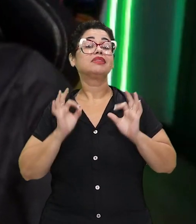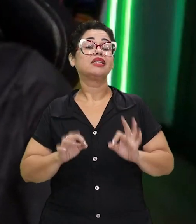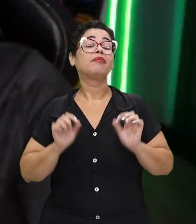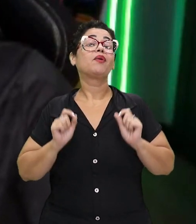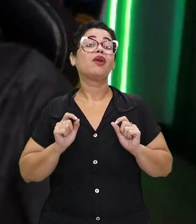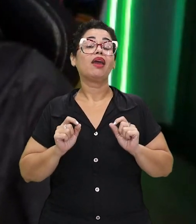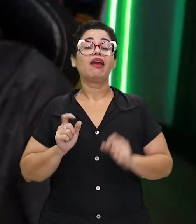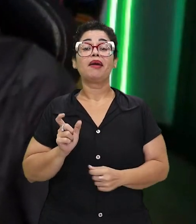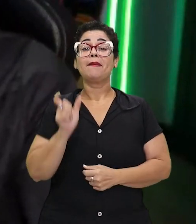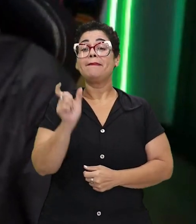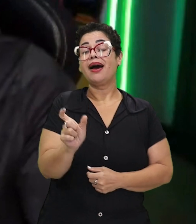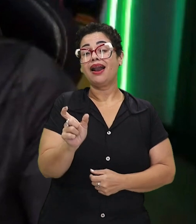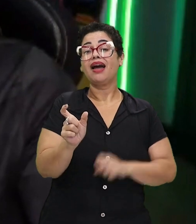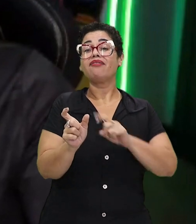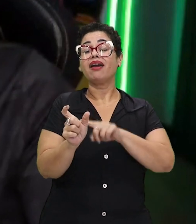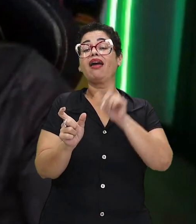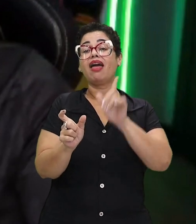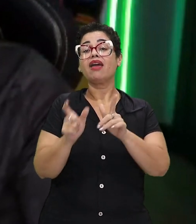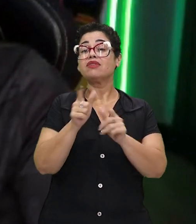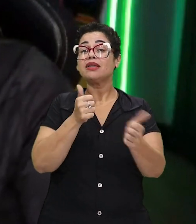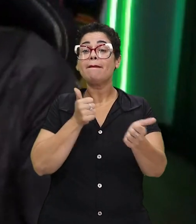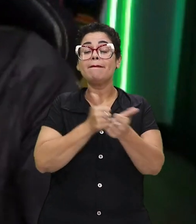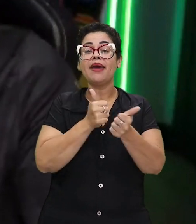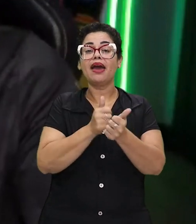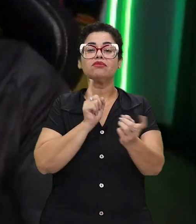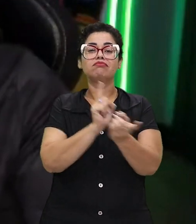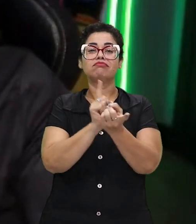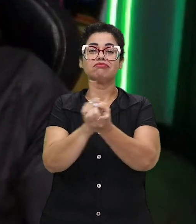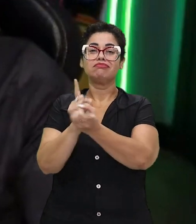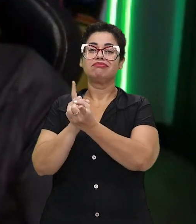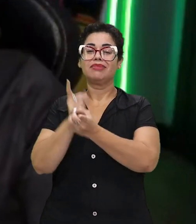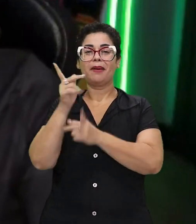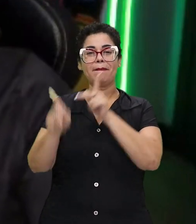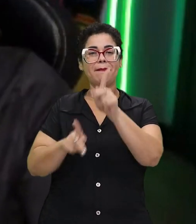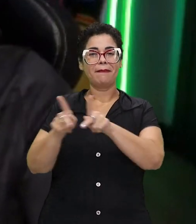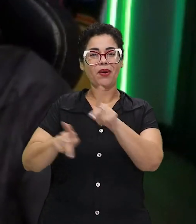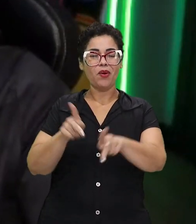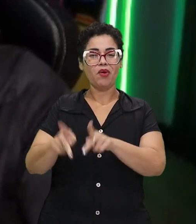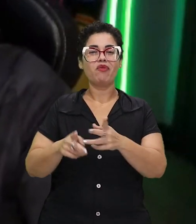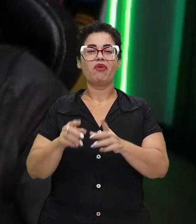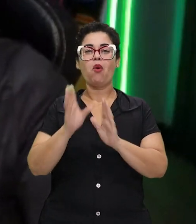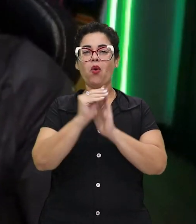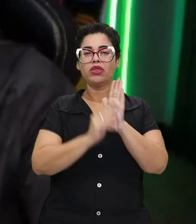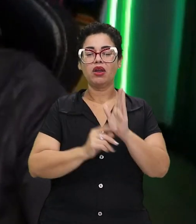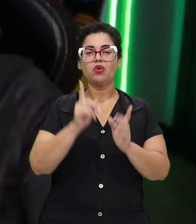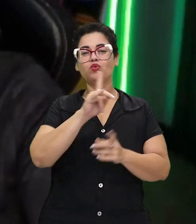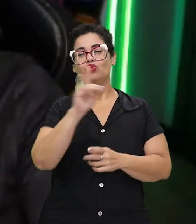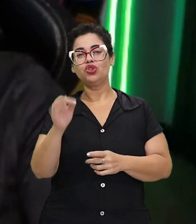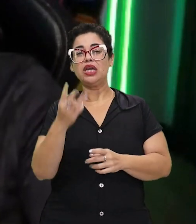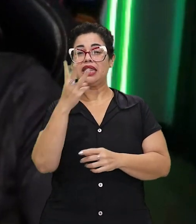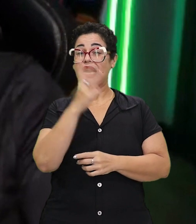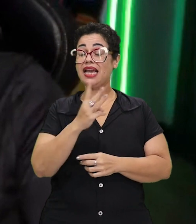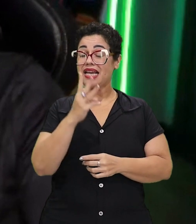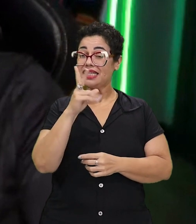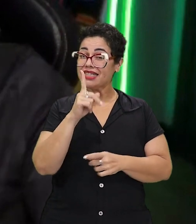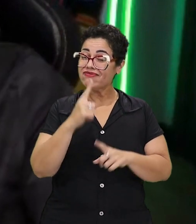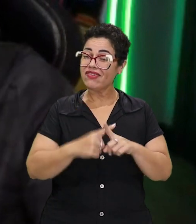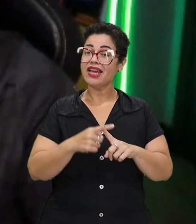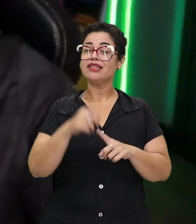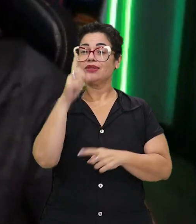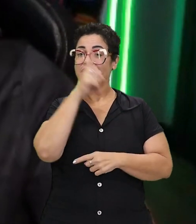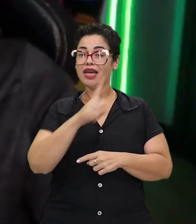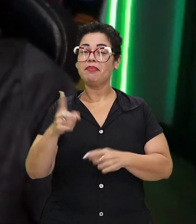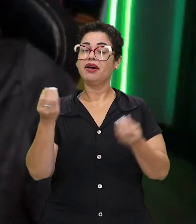ter sempre, é a palavra-chave, eu acho que é estar sempre perto do público. Então, trazer um conteúdo por dia ou três vezes por semana,